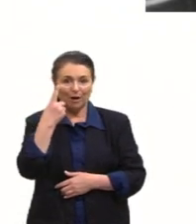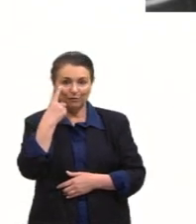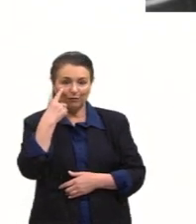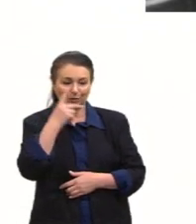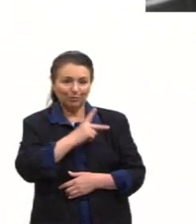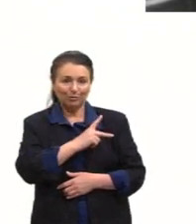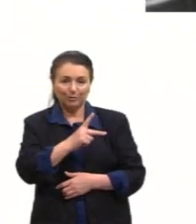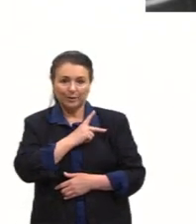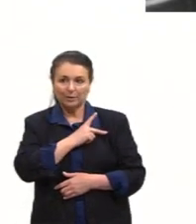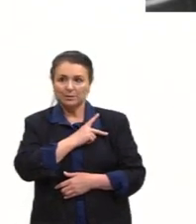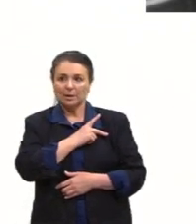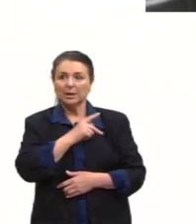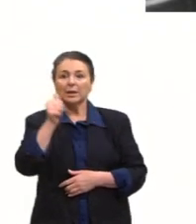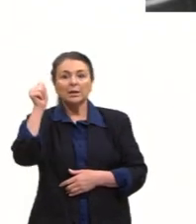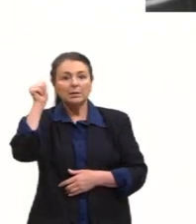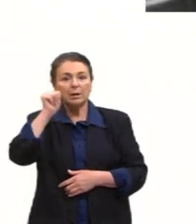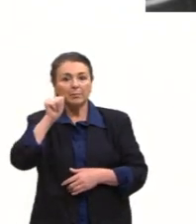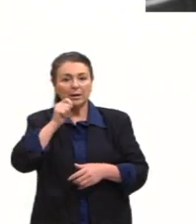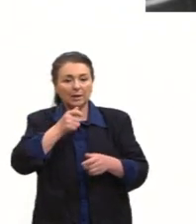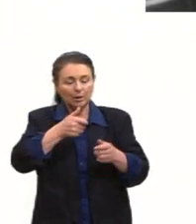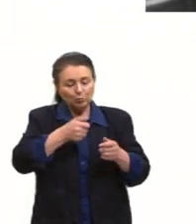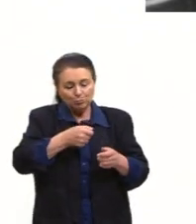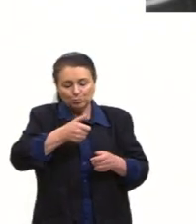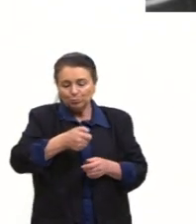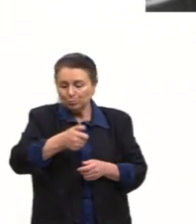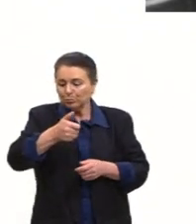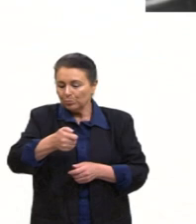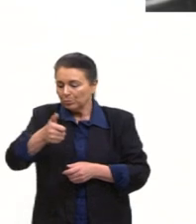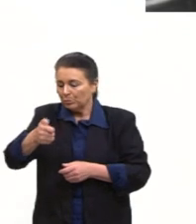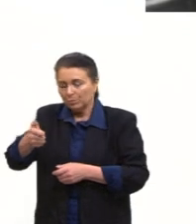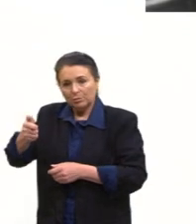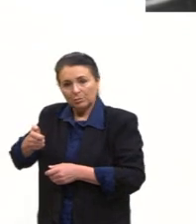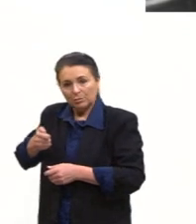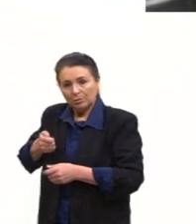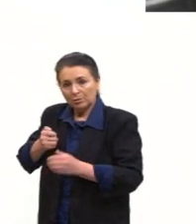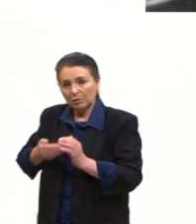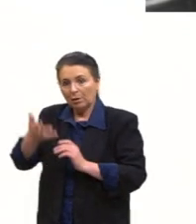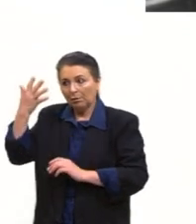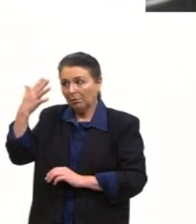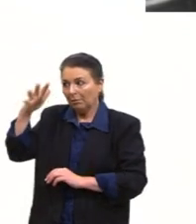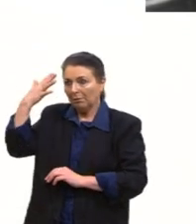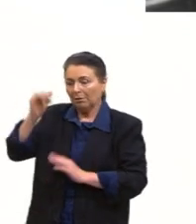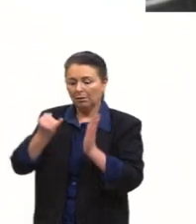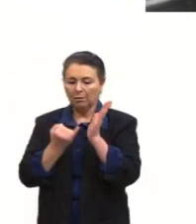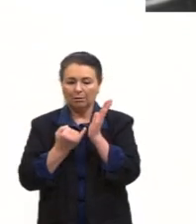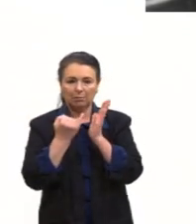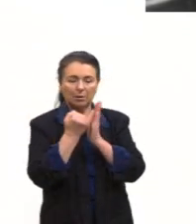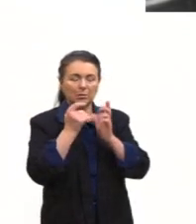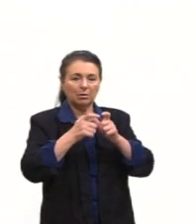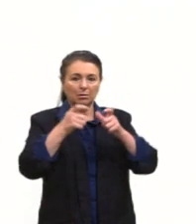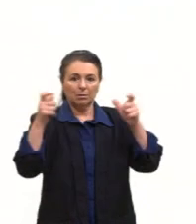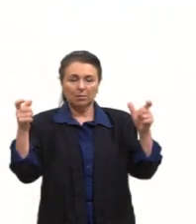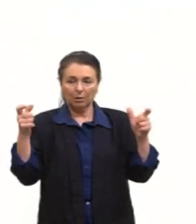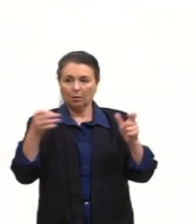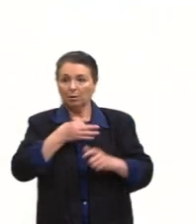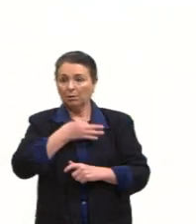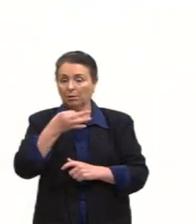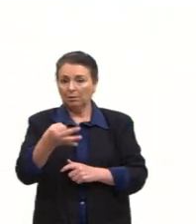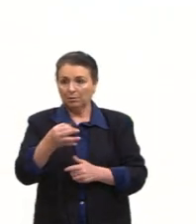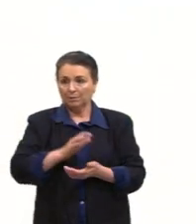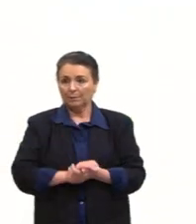das etiquetadoras, o pessoal aumentando o preço ali. Vocês imaginem, era uma inflação enorme, absurda.